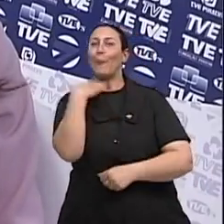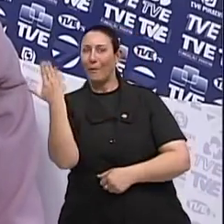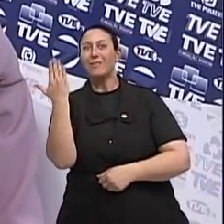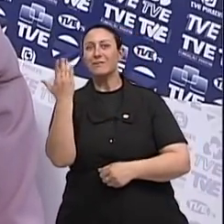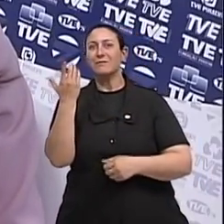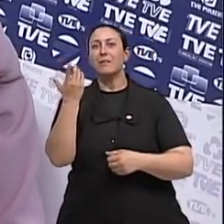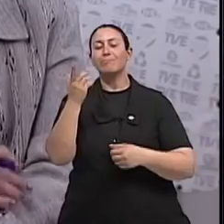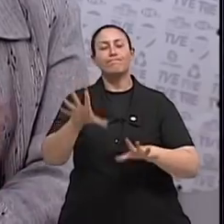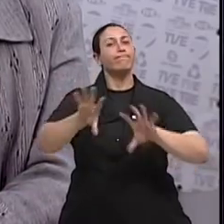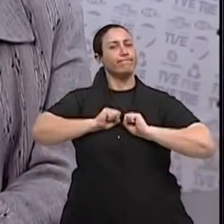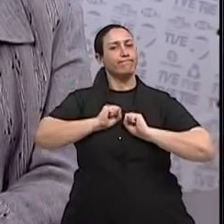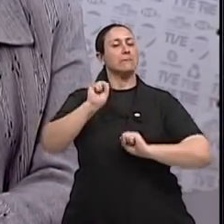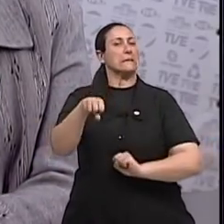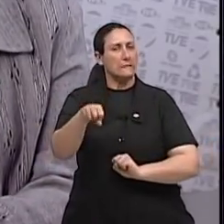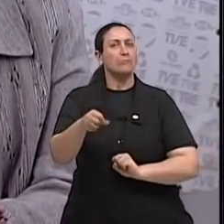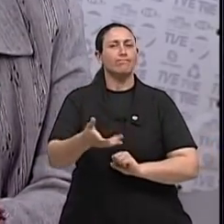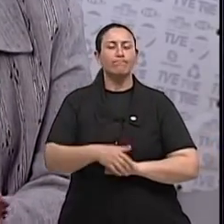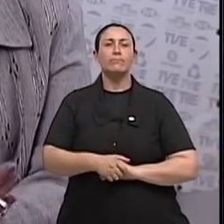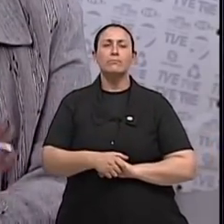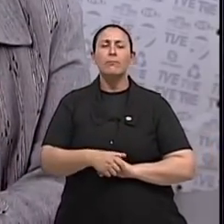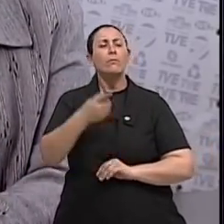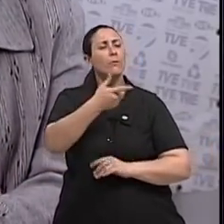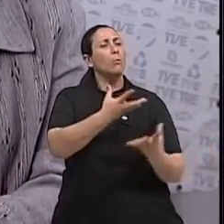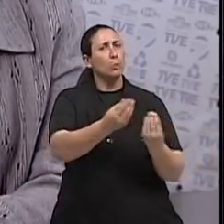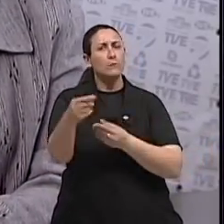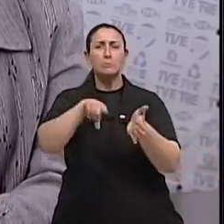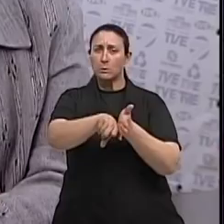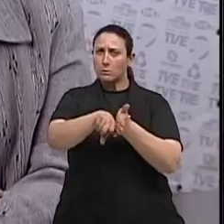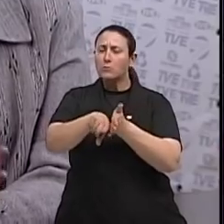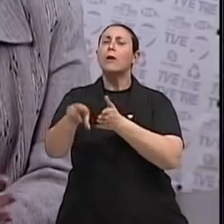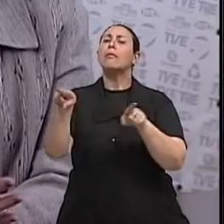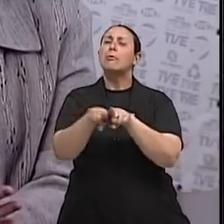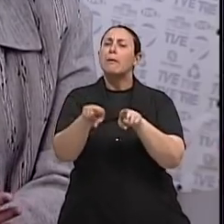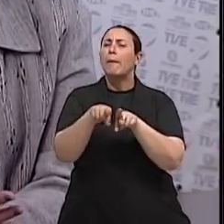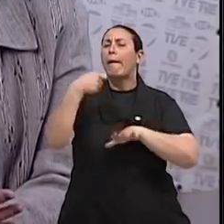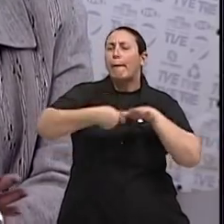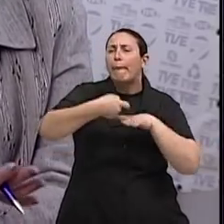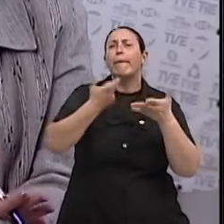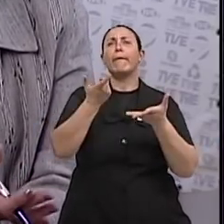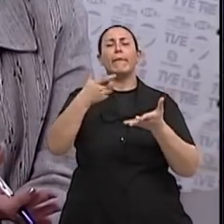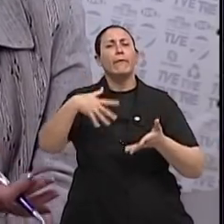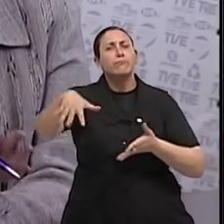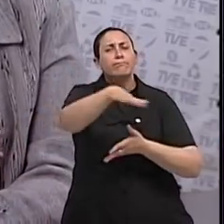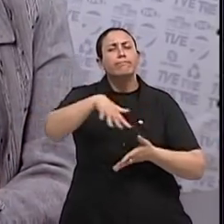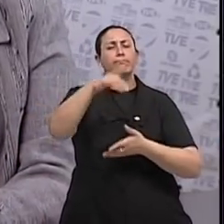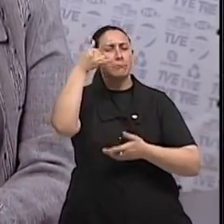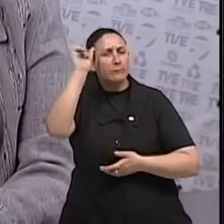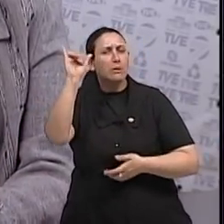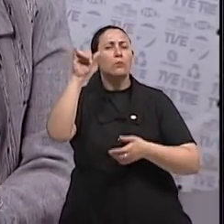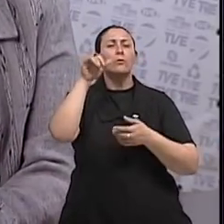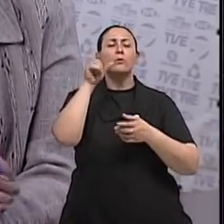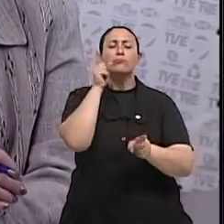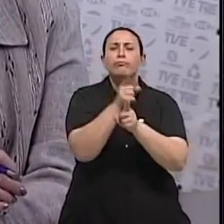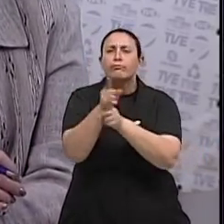dá. Claro, mas a gente sabe que com tantas pesquisas e campanhas também, sistemáticas, às vezes, de prevenção e diagnóstico da